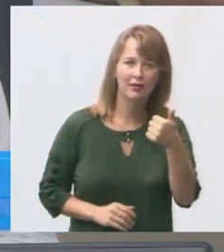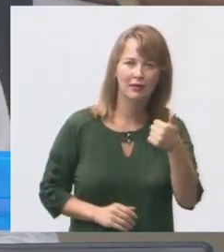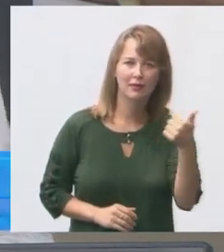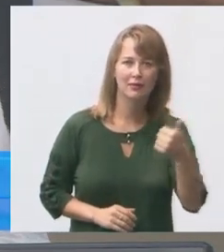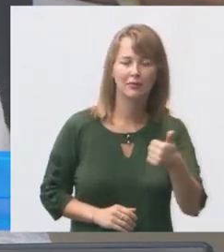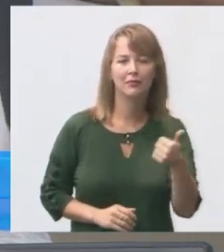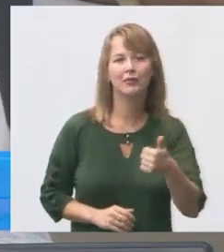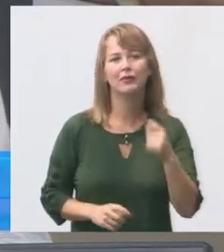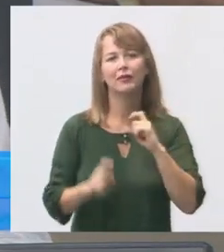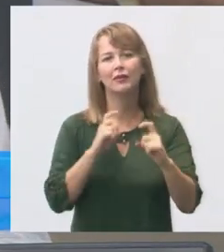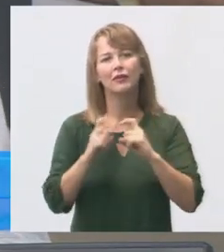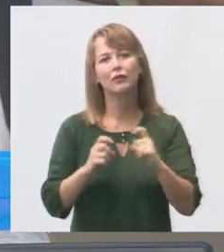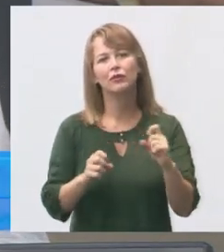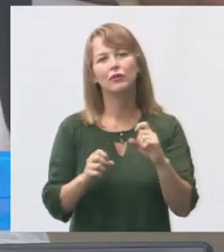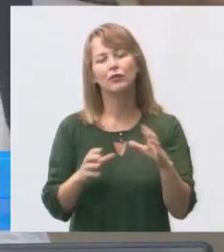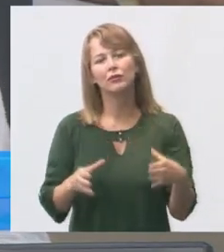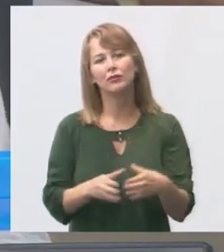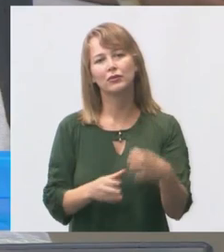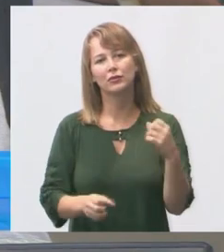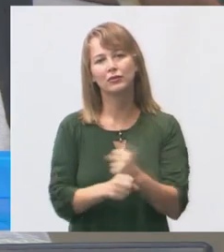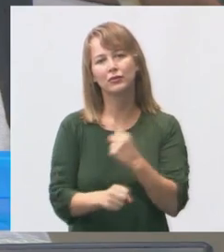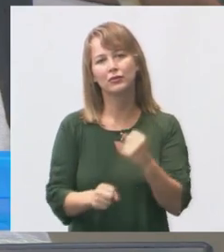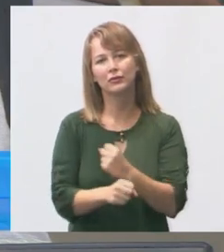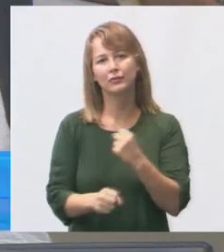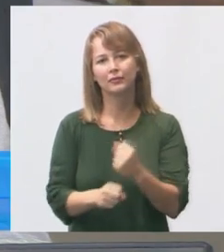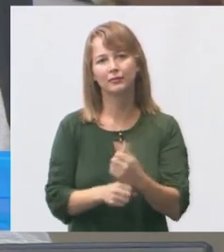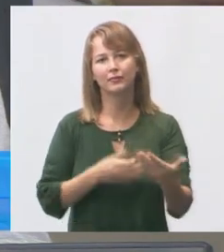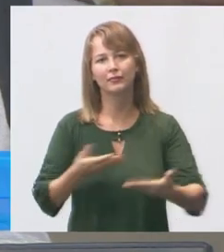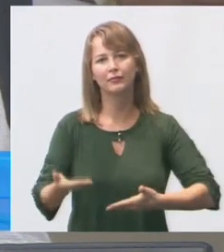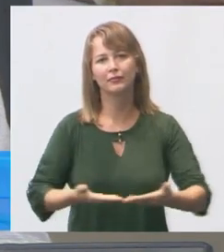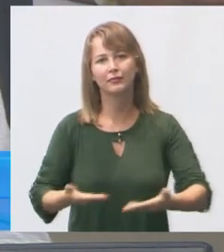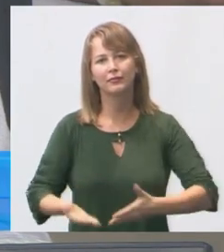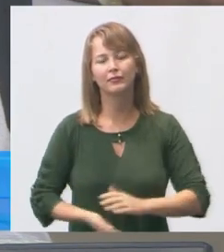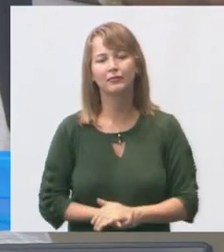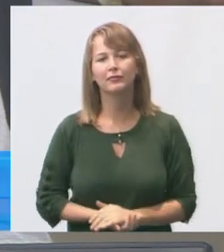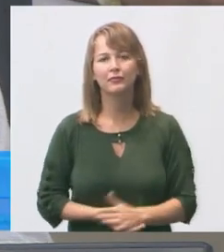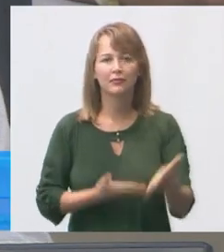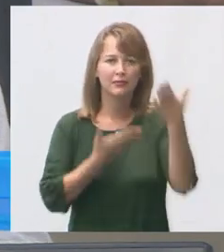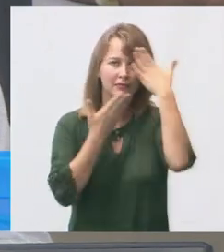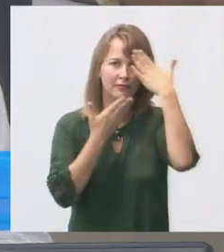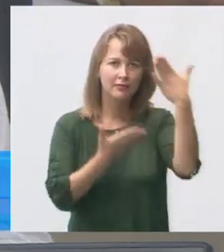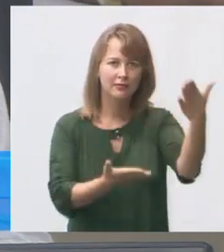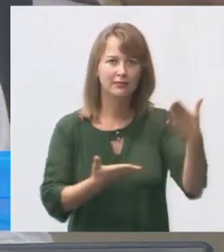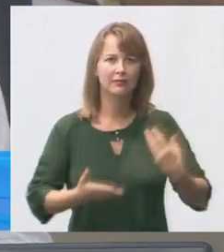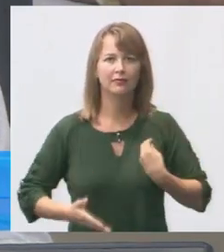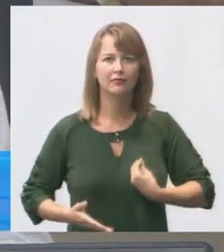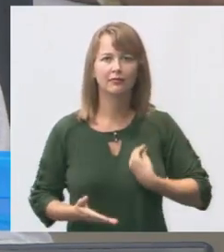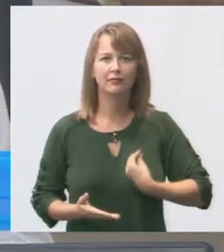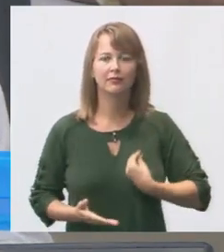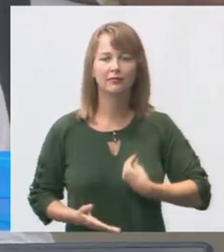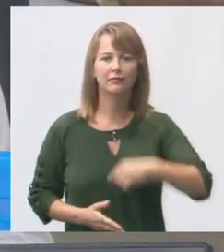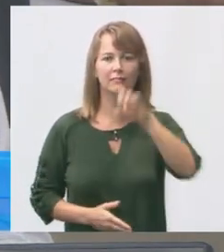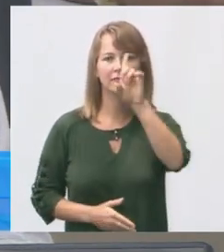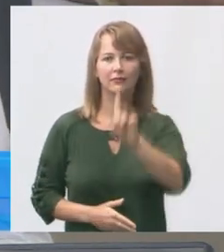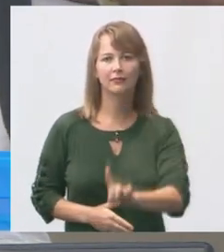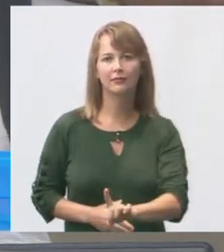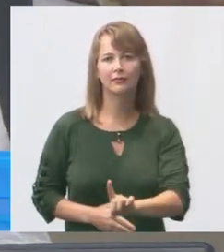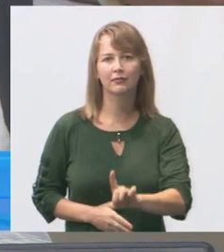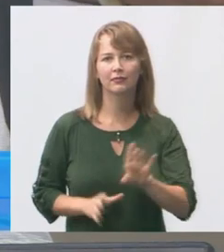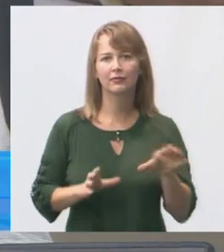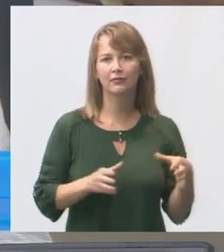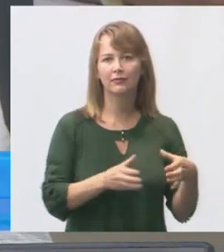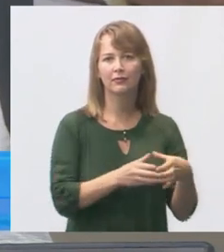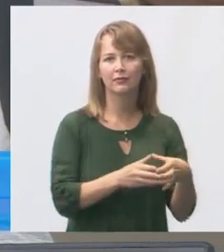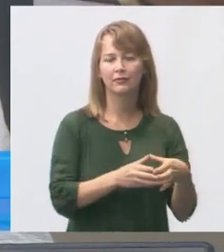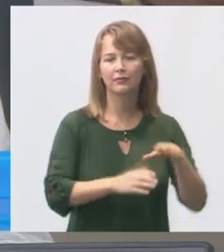Obras e Serviços. Quero agradecer a presença da diretoria da comunidade